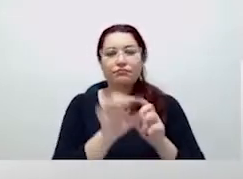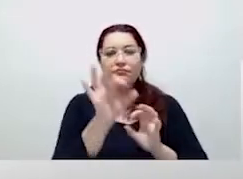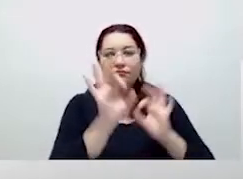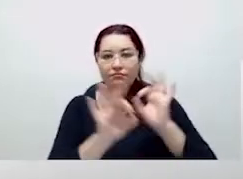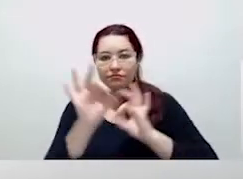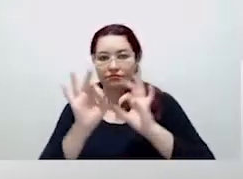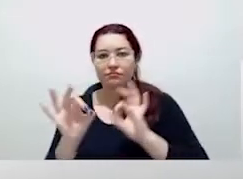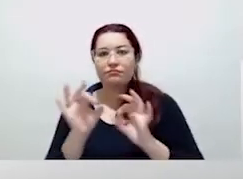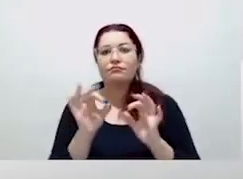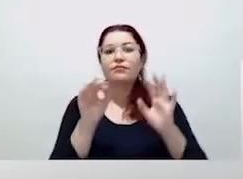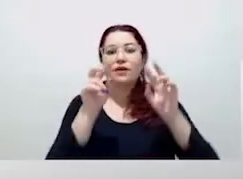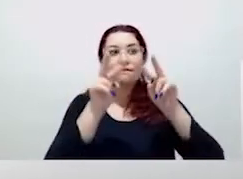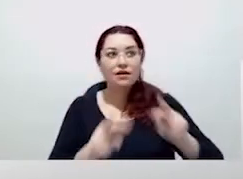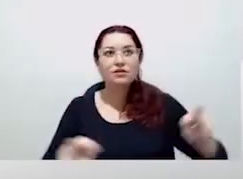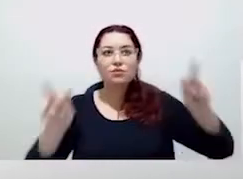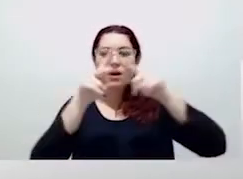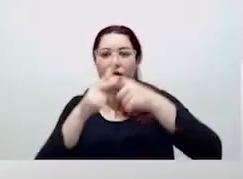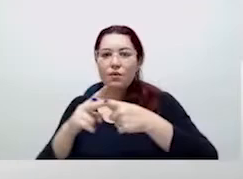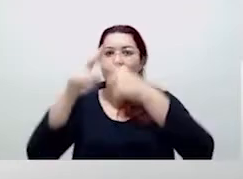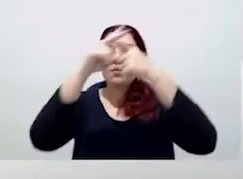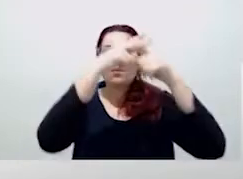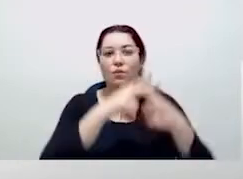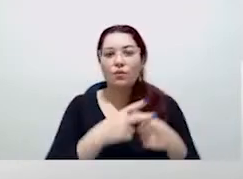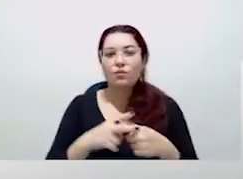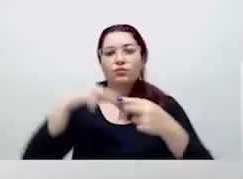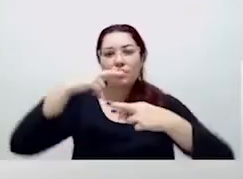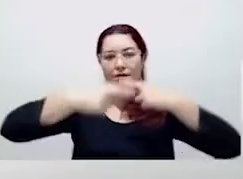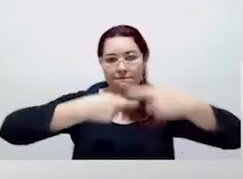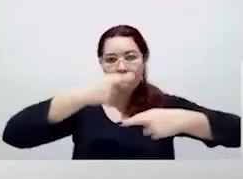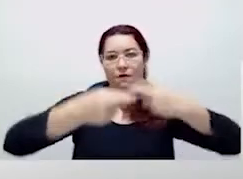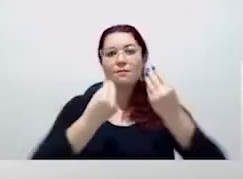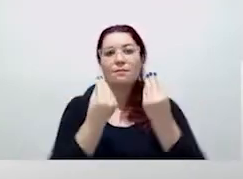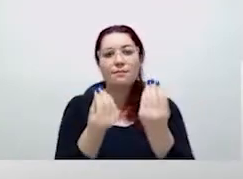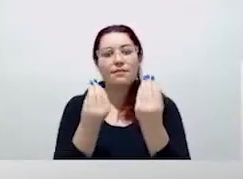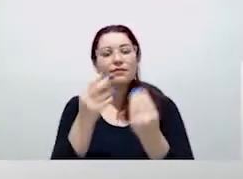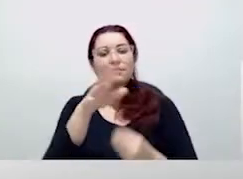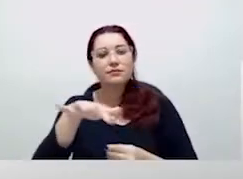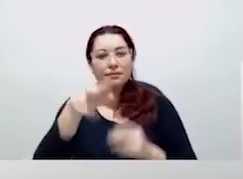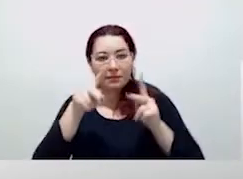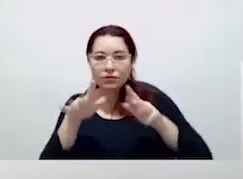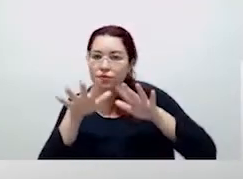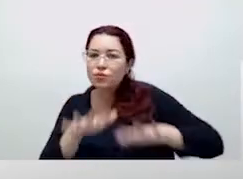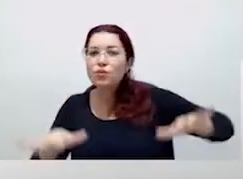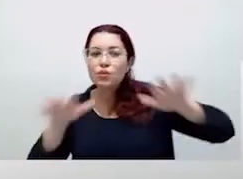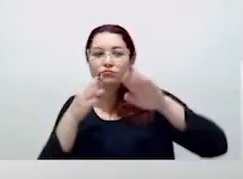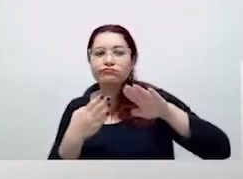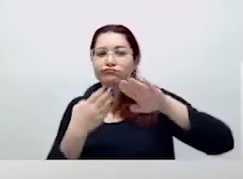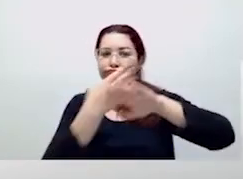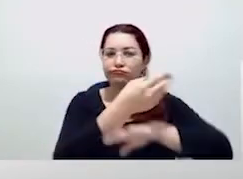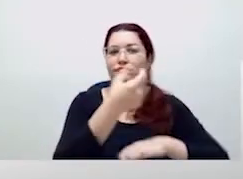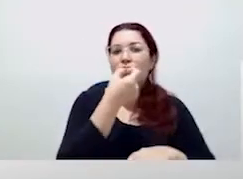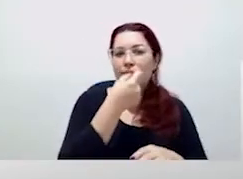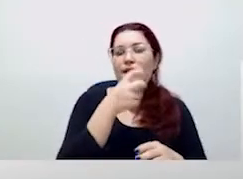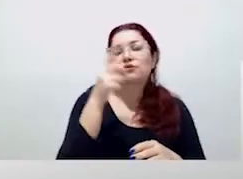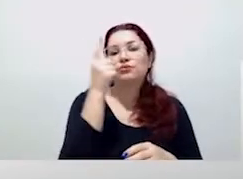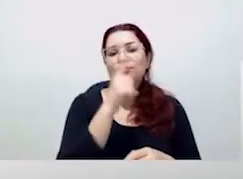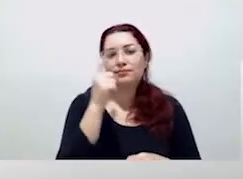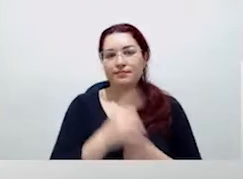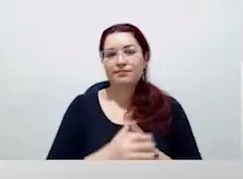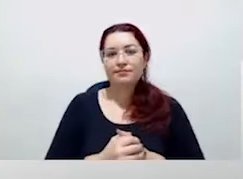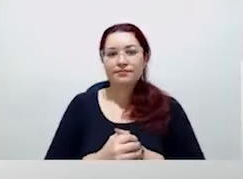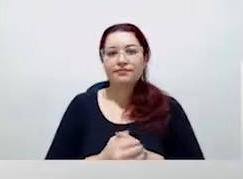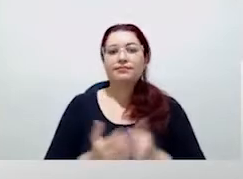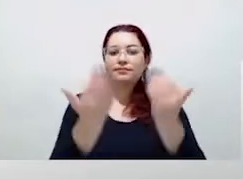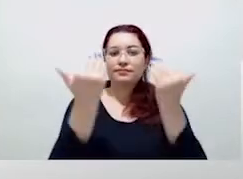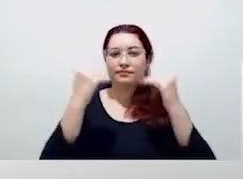visual dessas farmácias, para melhorar o acesso da população a esses medicamentos. A infraestrutura da Secretaria de Saúde também